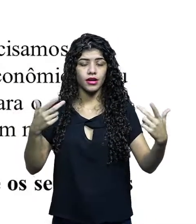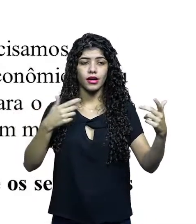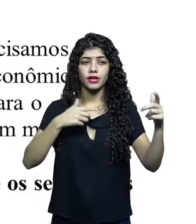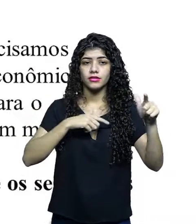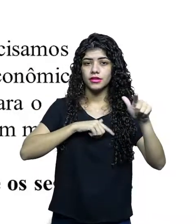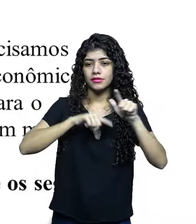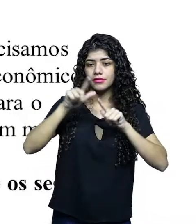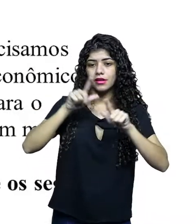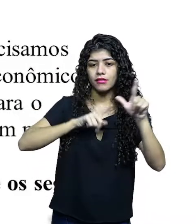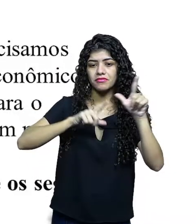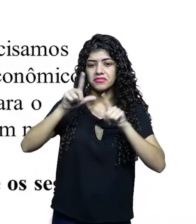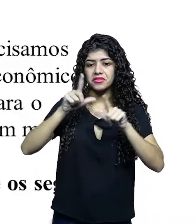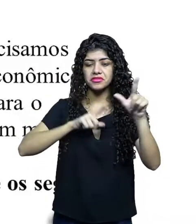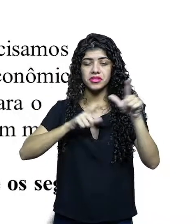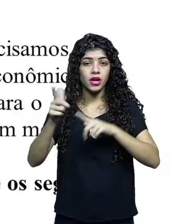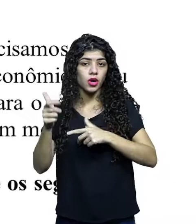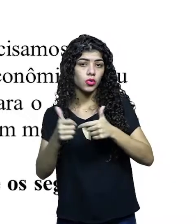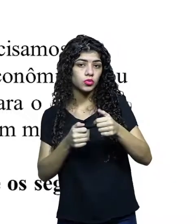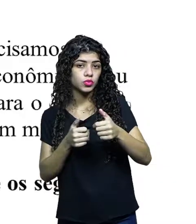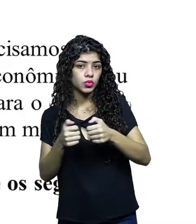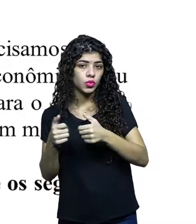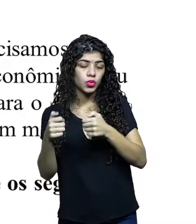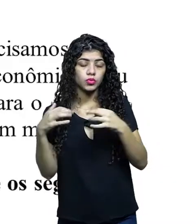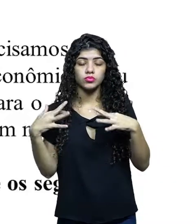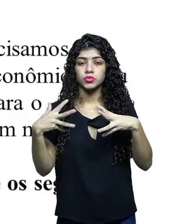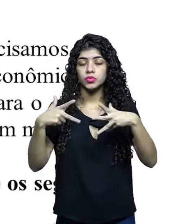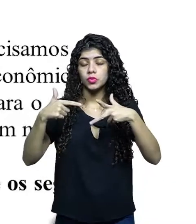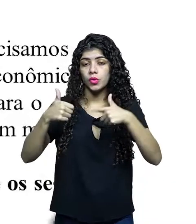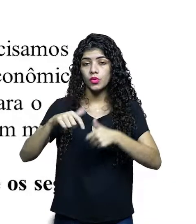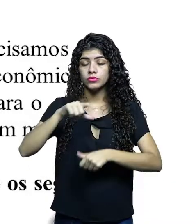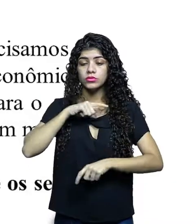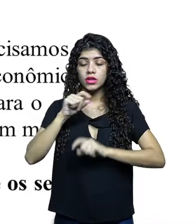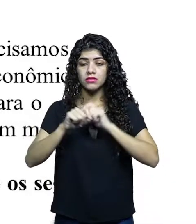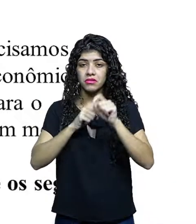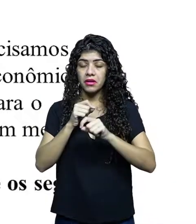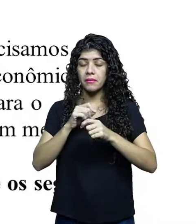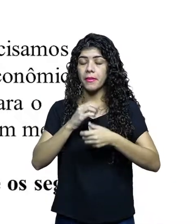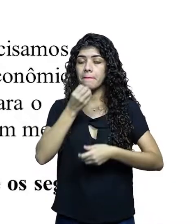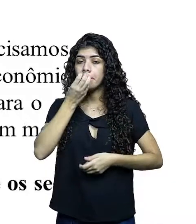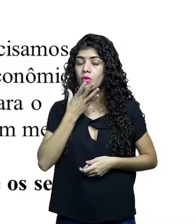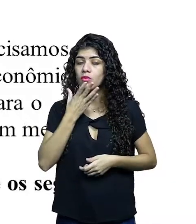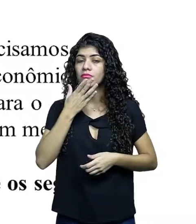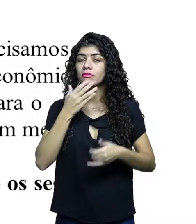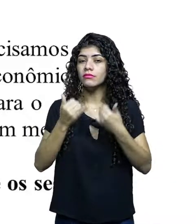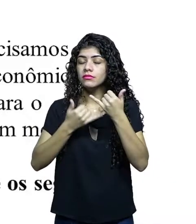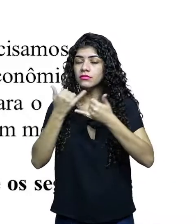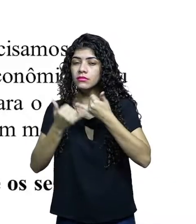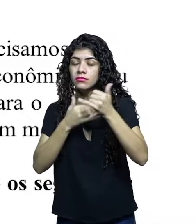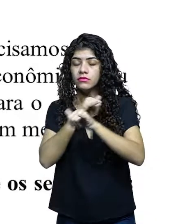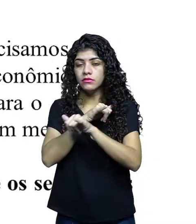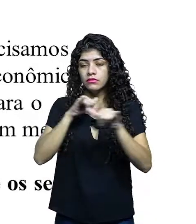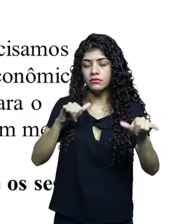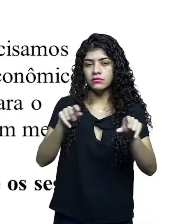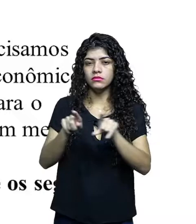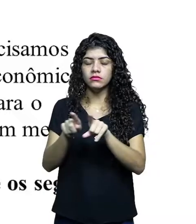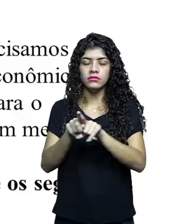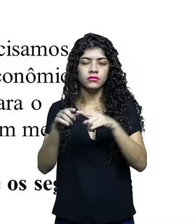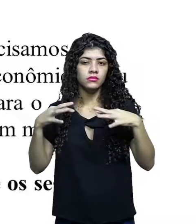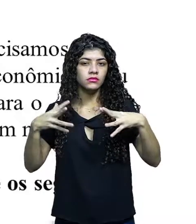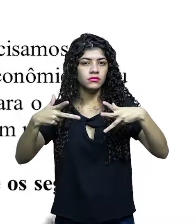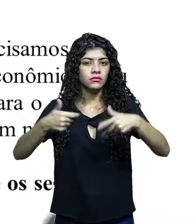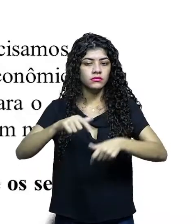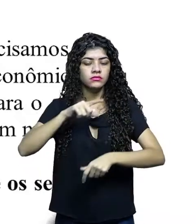programas de televisão, realities, games, Todos esses formatos são fontes de entretenimento, diversão e informação.